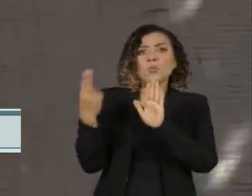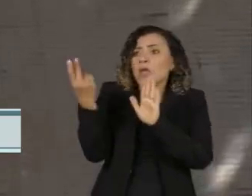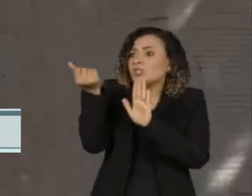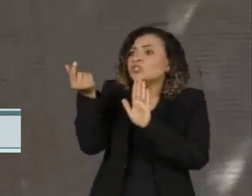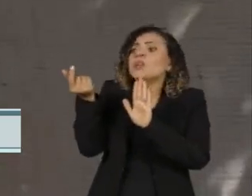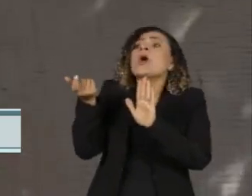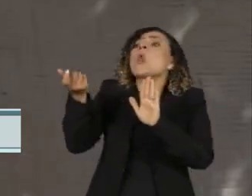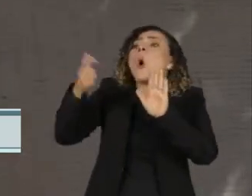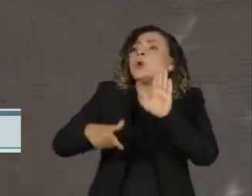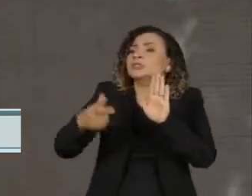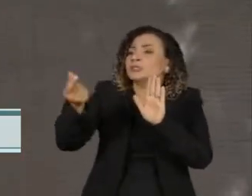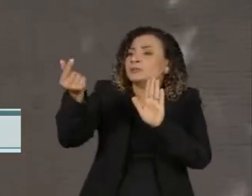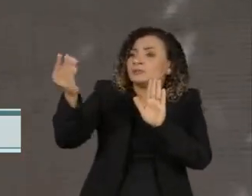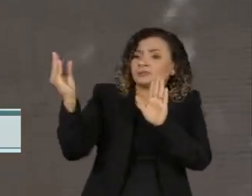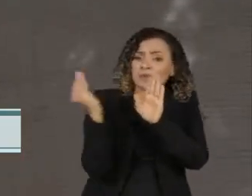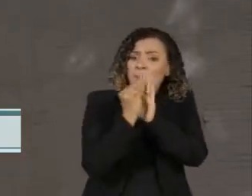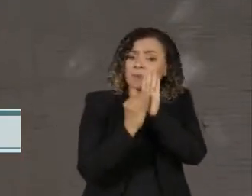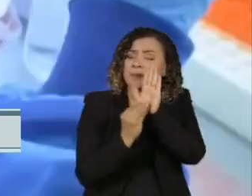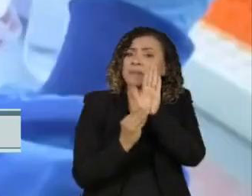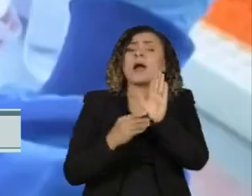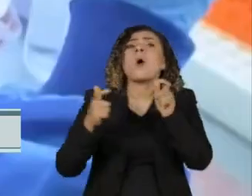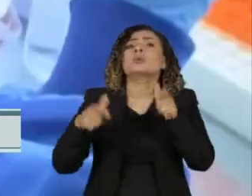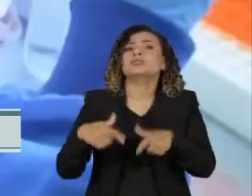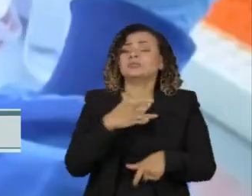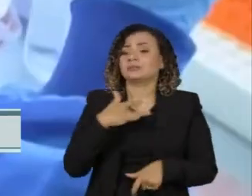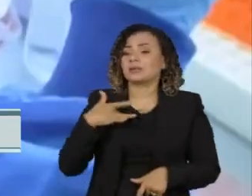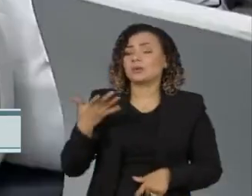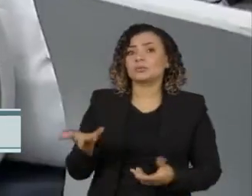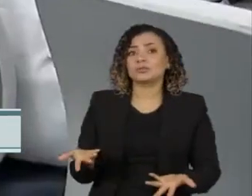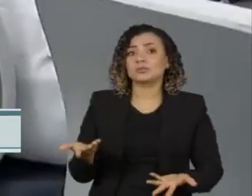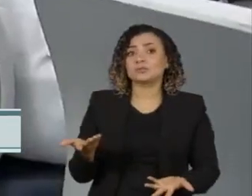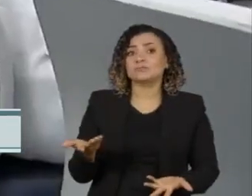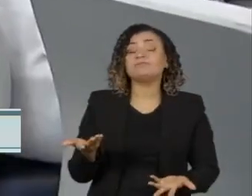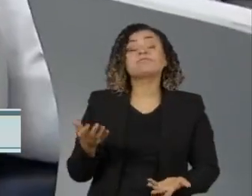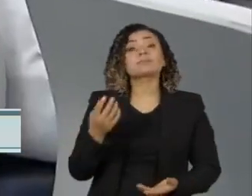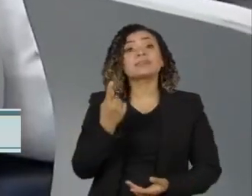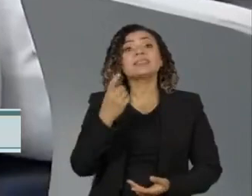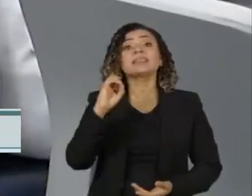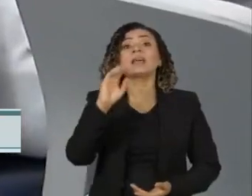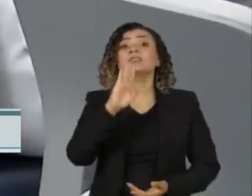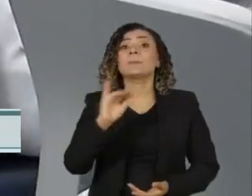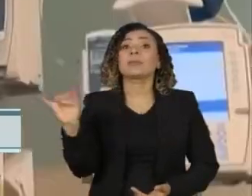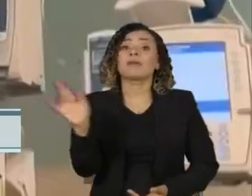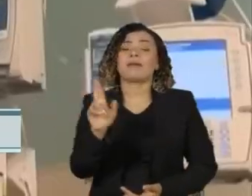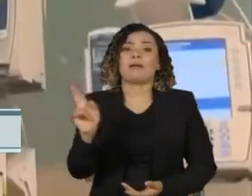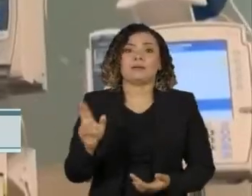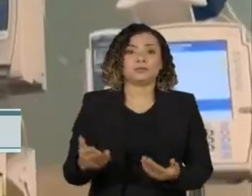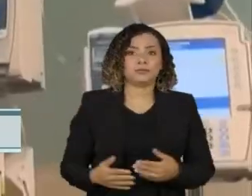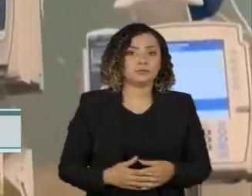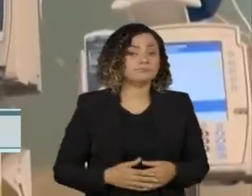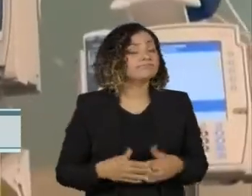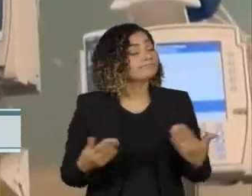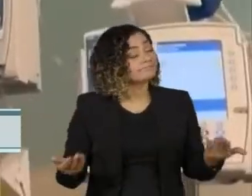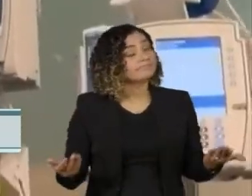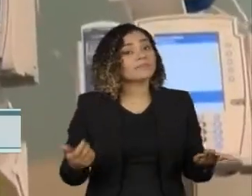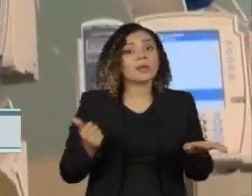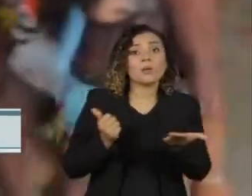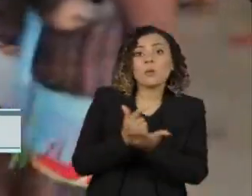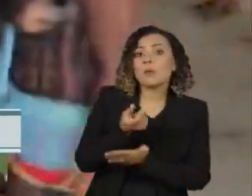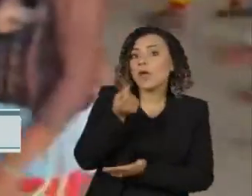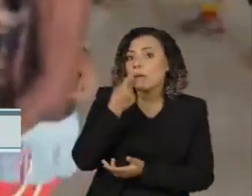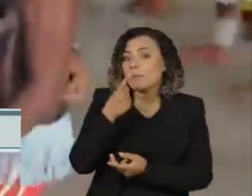para despesas regulares do Ministério da Saúde, no valor de mais de 10 bilhões de reais. Isso inclui compra de